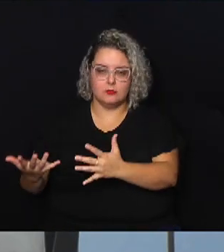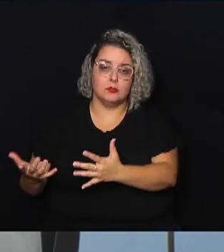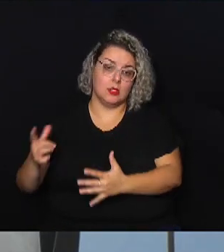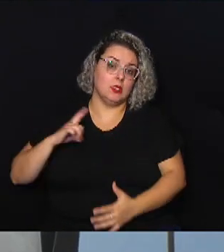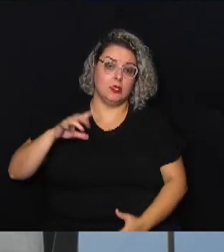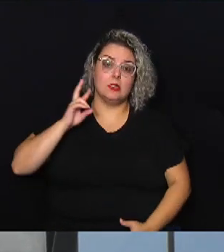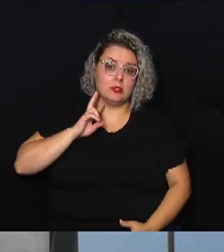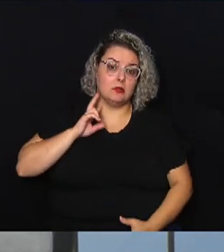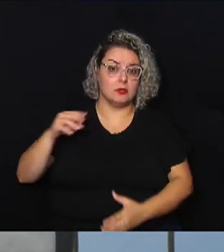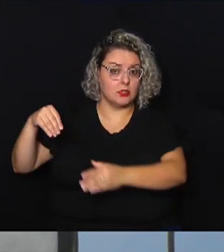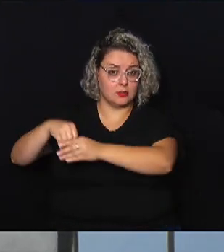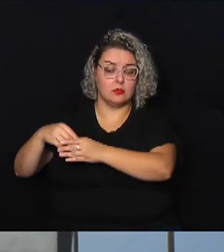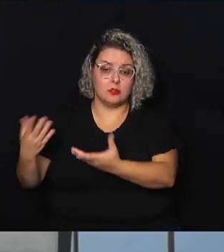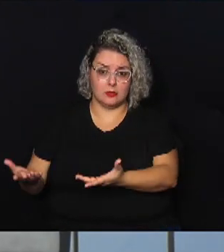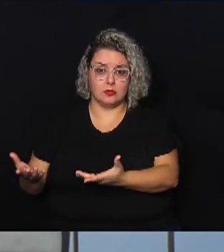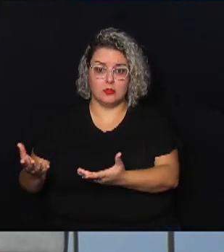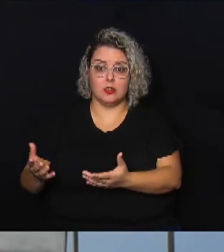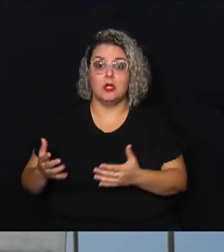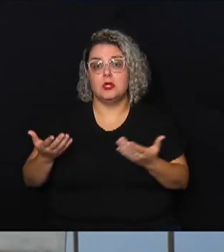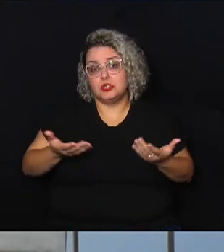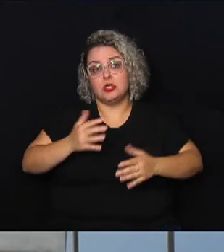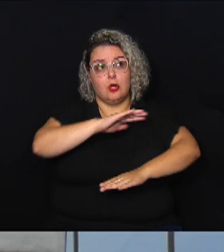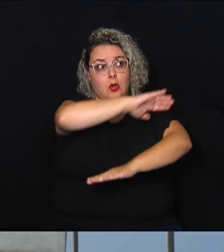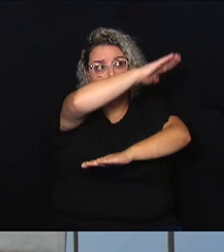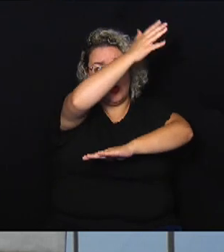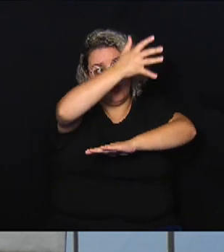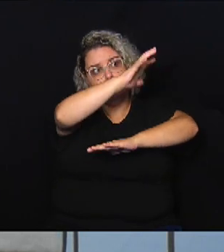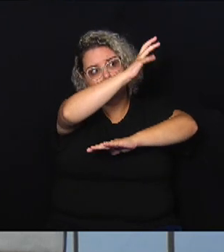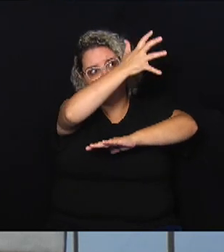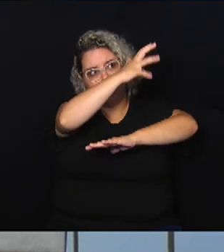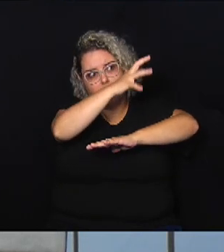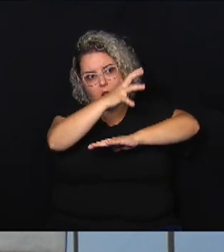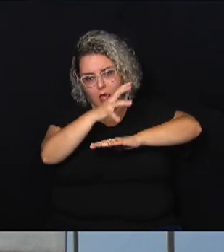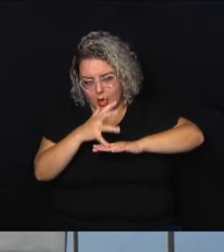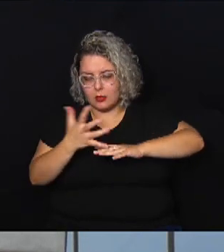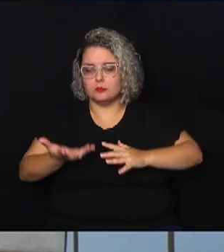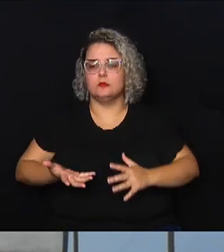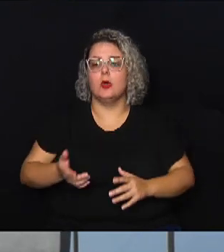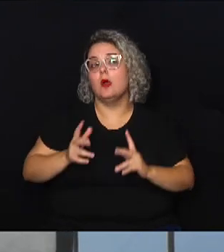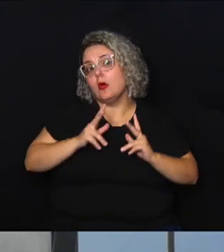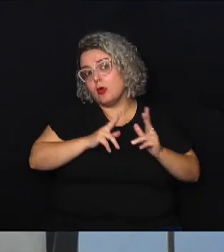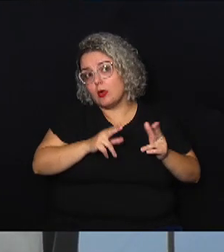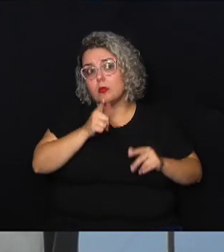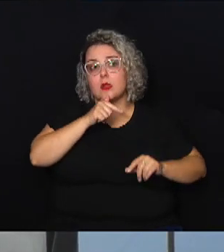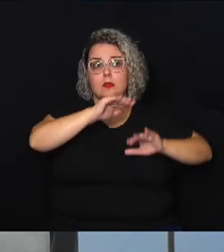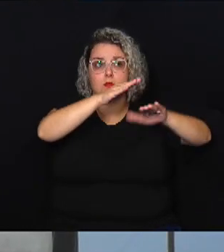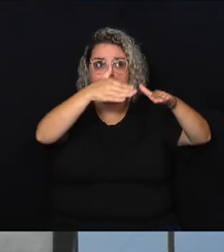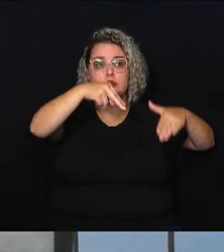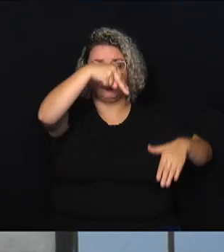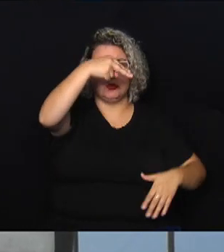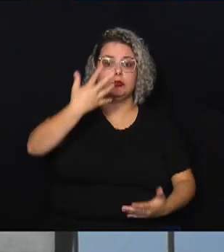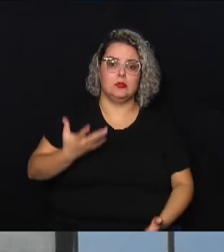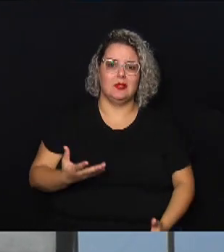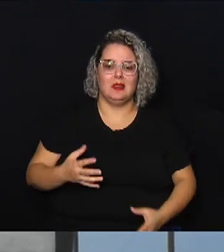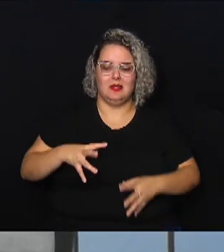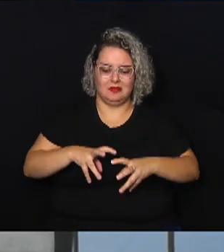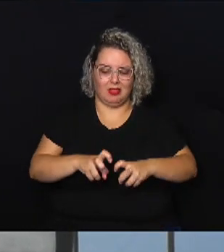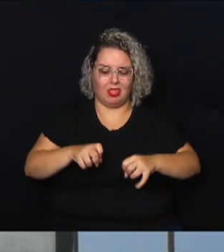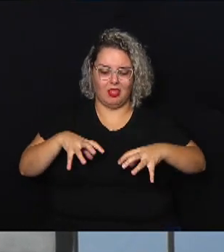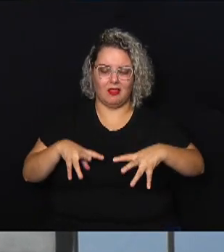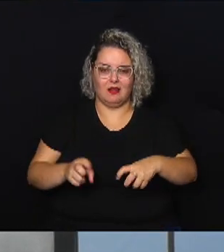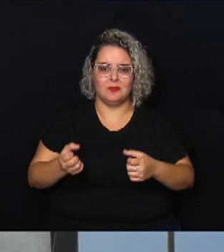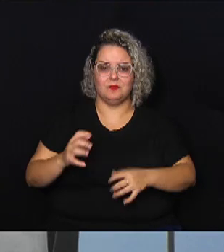vítimas ali dentro. E já o deslocamento de massa é um pouco diferente, como no caso do litoral norte, que teve literalmente terra, barro,